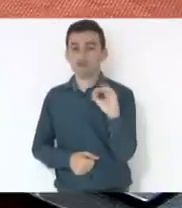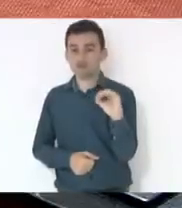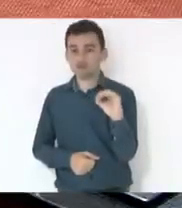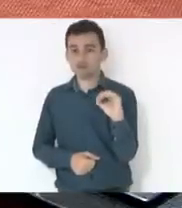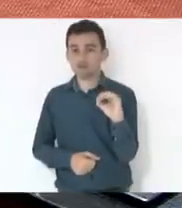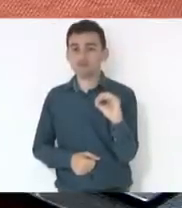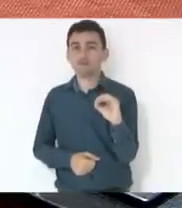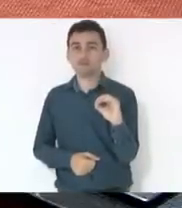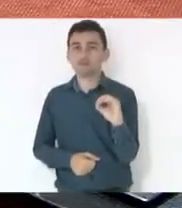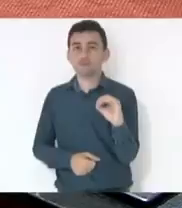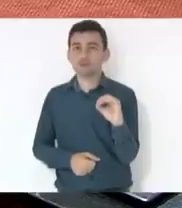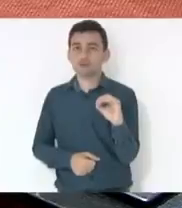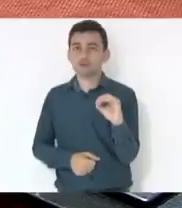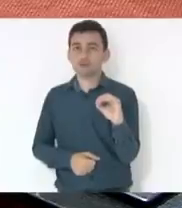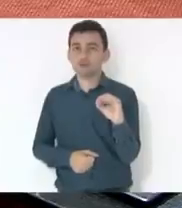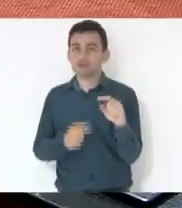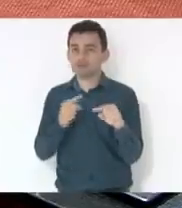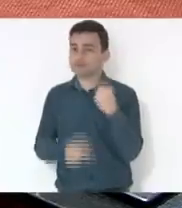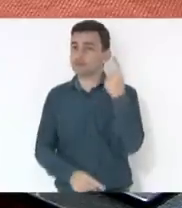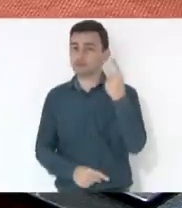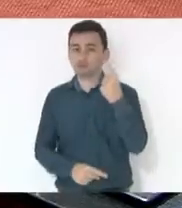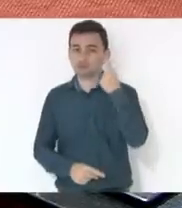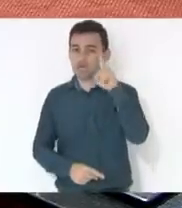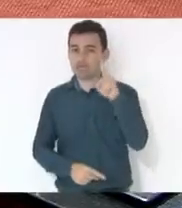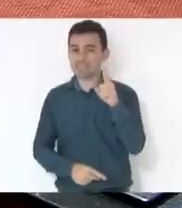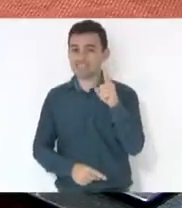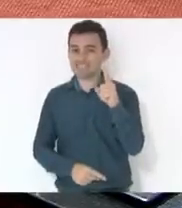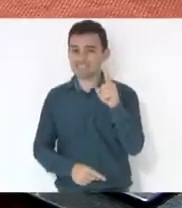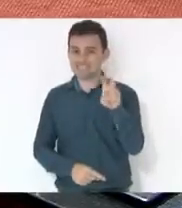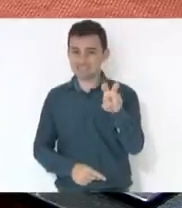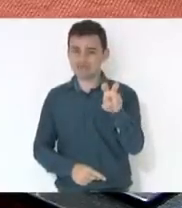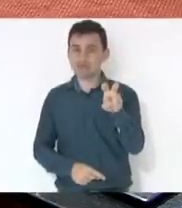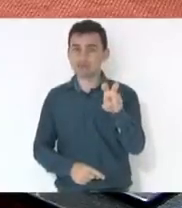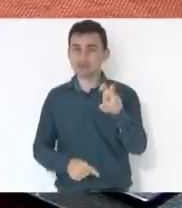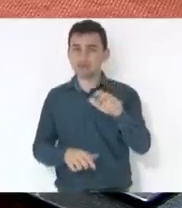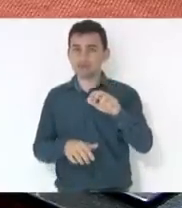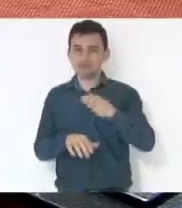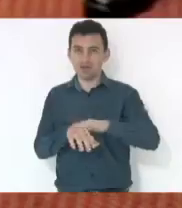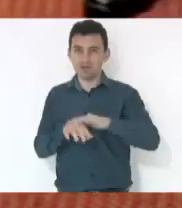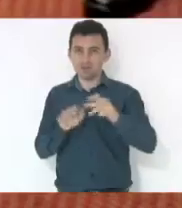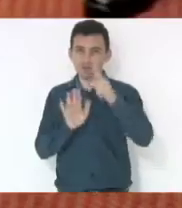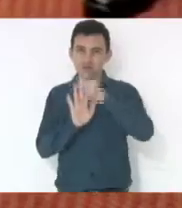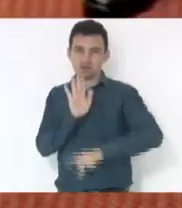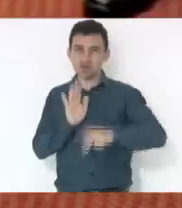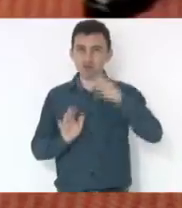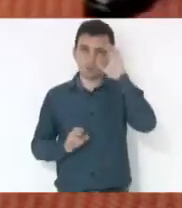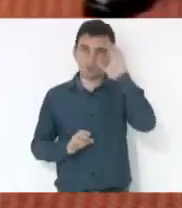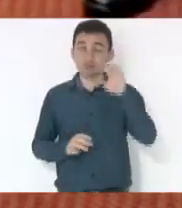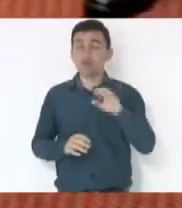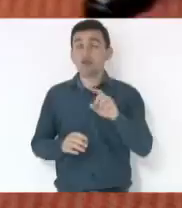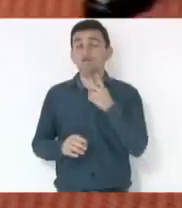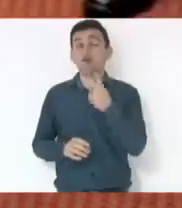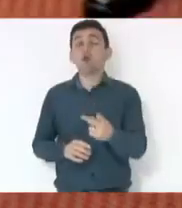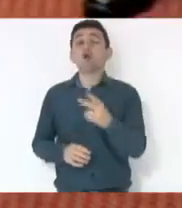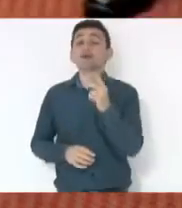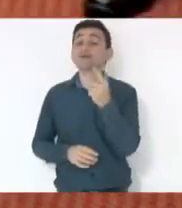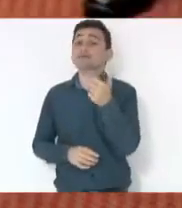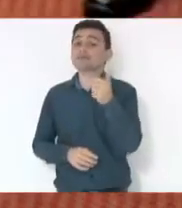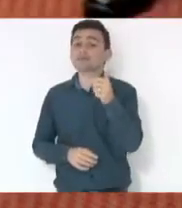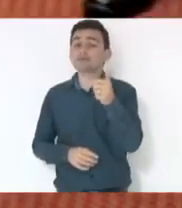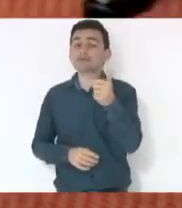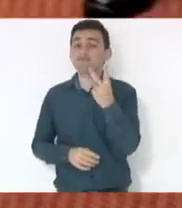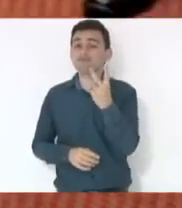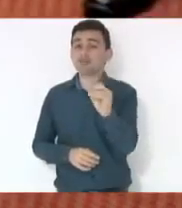15, como propõe o projeto do Coruja, dia 20 de cada mês será feito o repasse